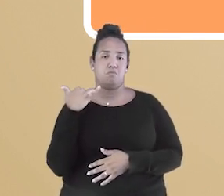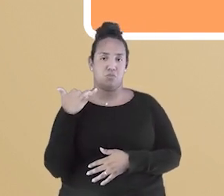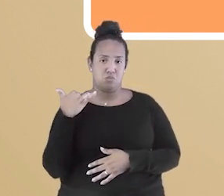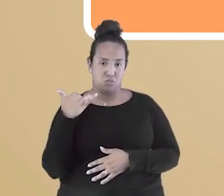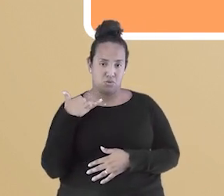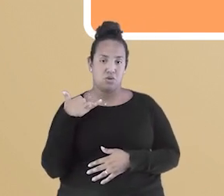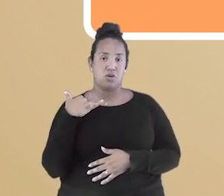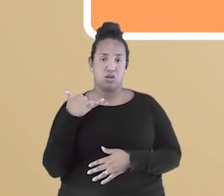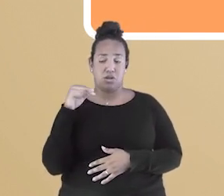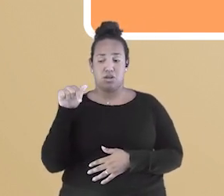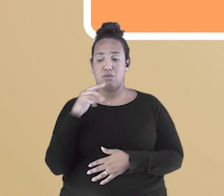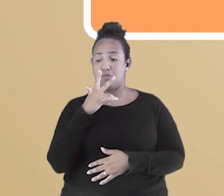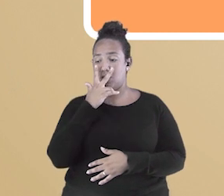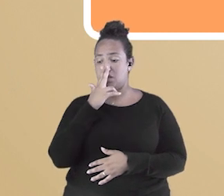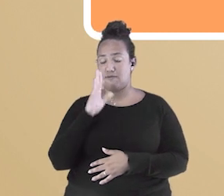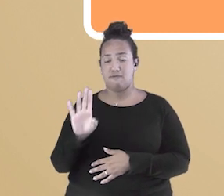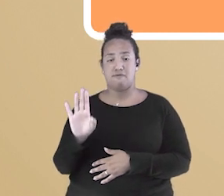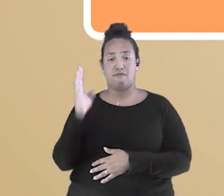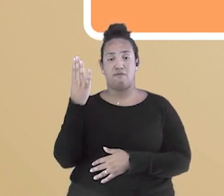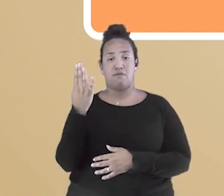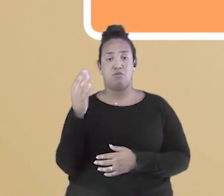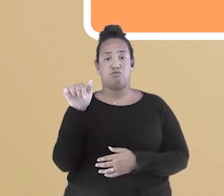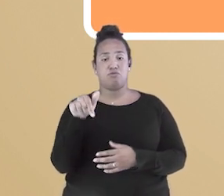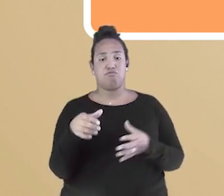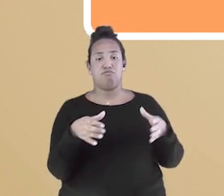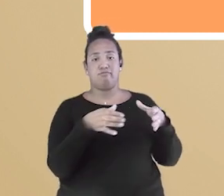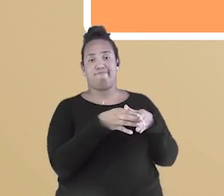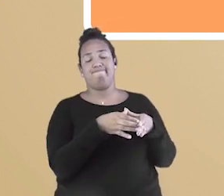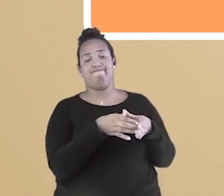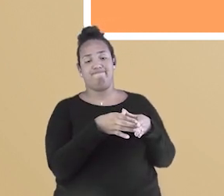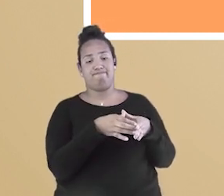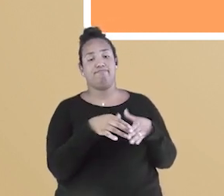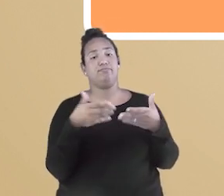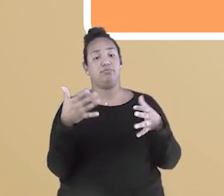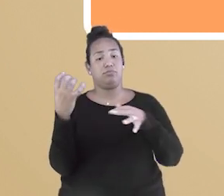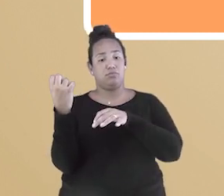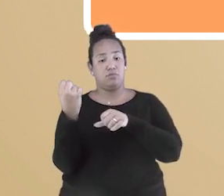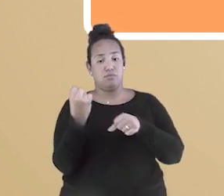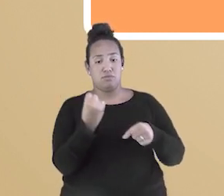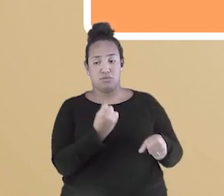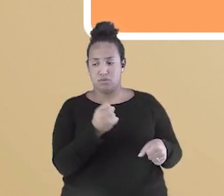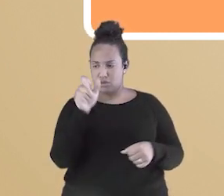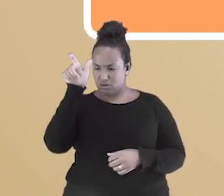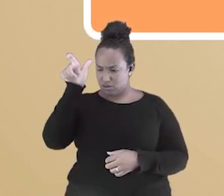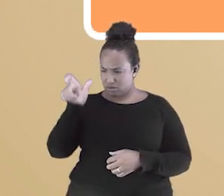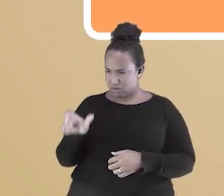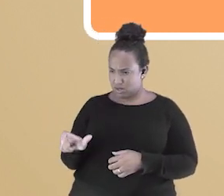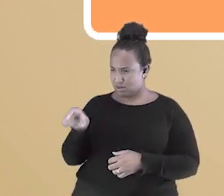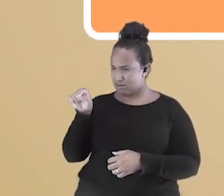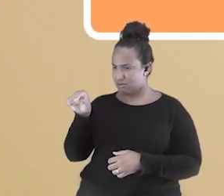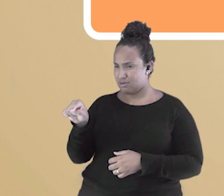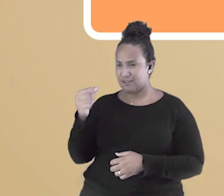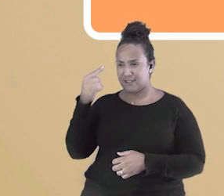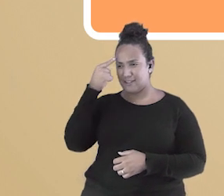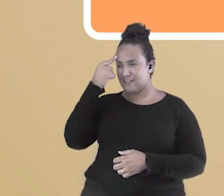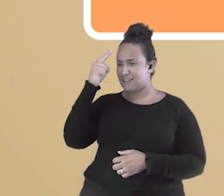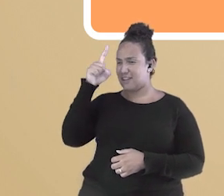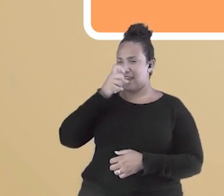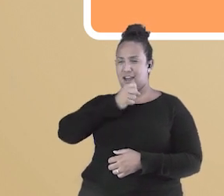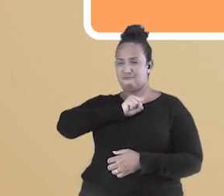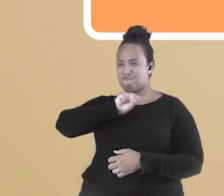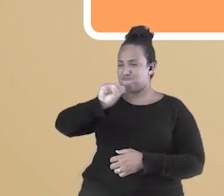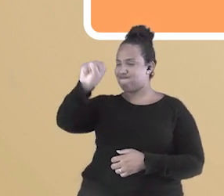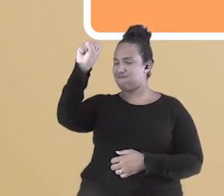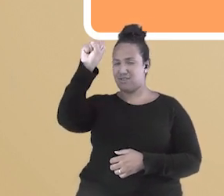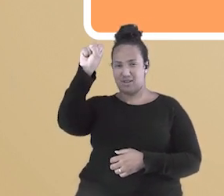como traidor da colônia. Durante a República, ele foi visto como um personagem ideal para se tornar o herói. Ele tentou